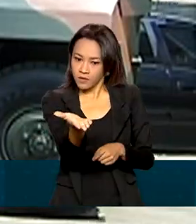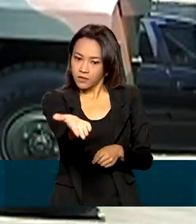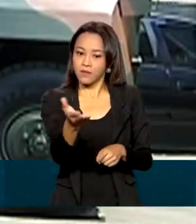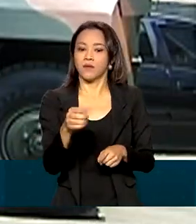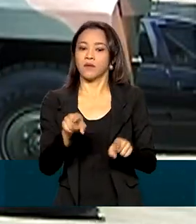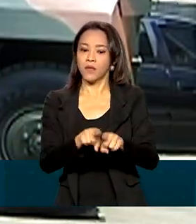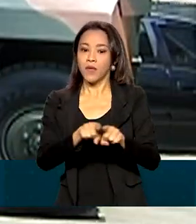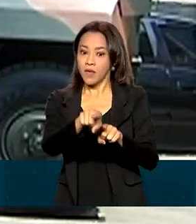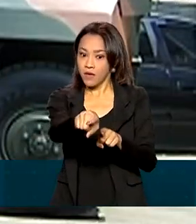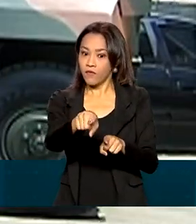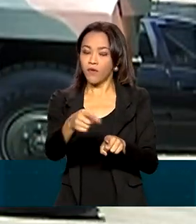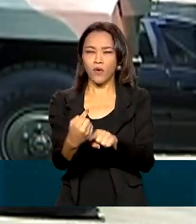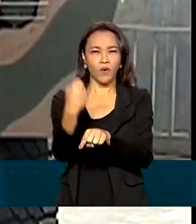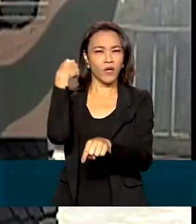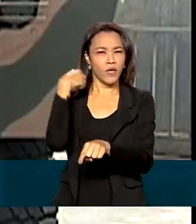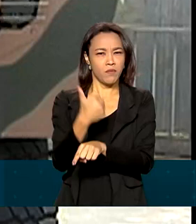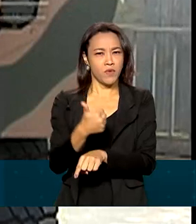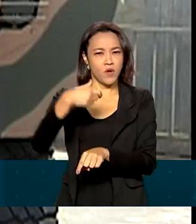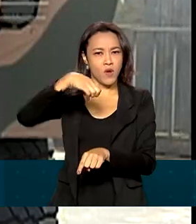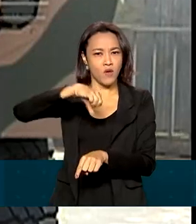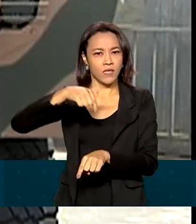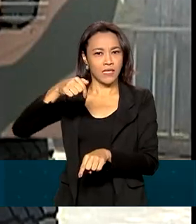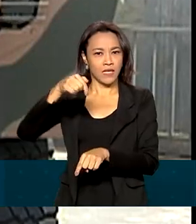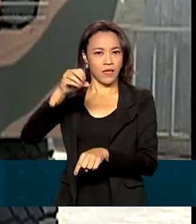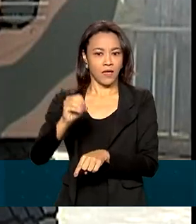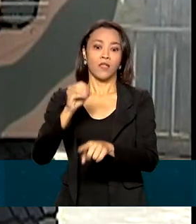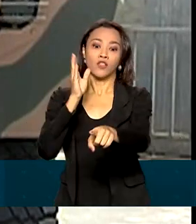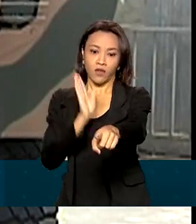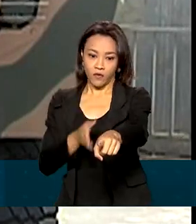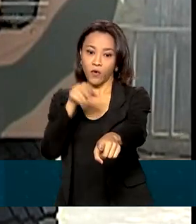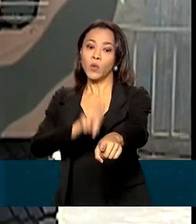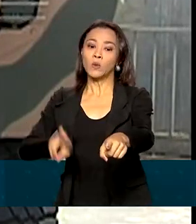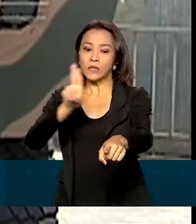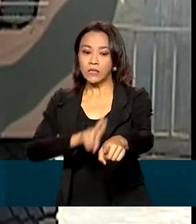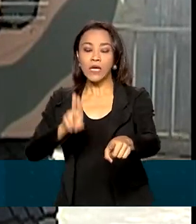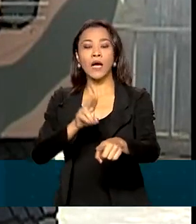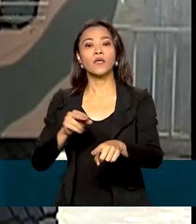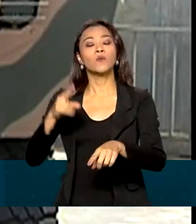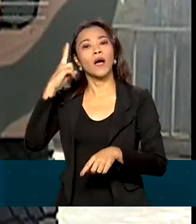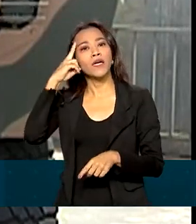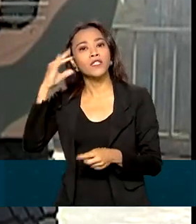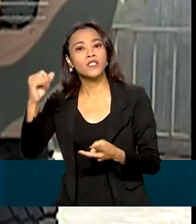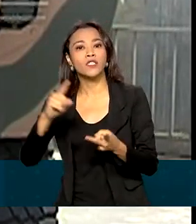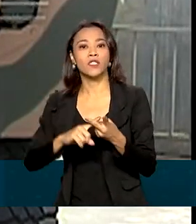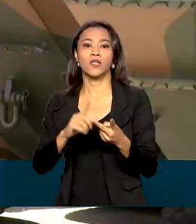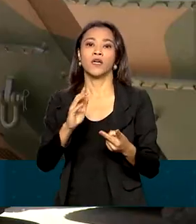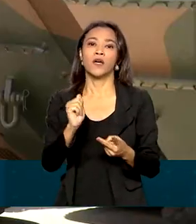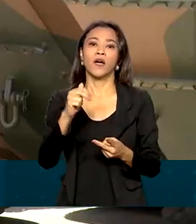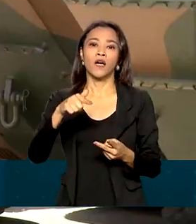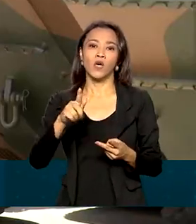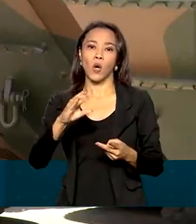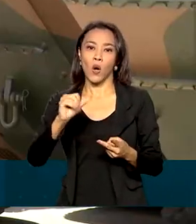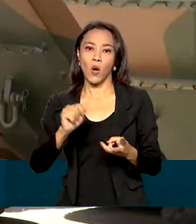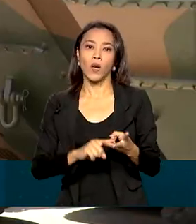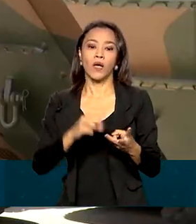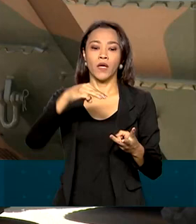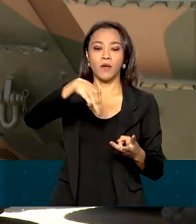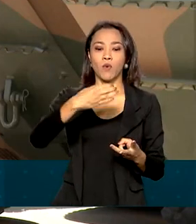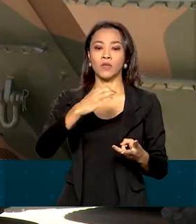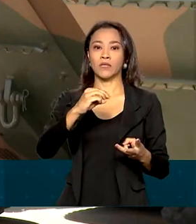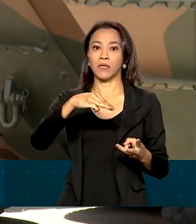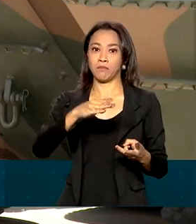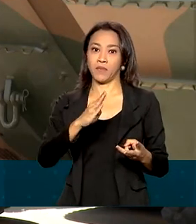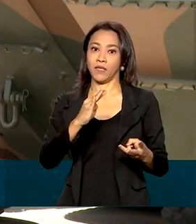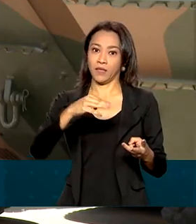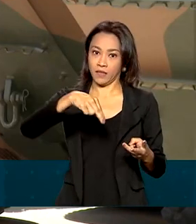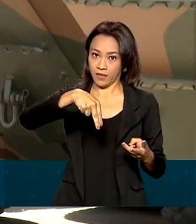passou a ser fabricado na década de 70 e já foi usado em missões de paz no Haiti, Angola e Moçambique. O tempo passou e